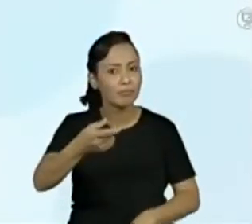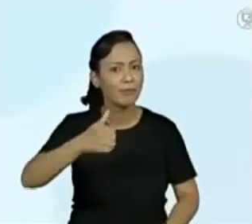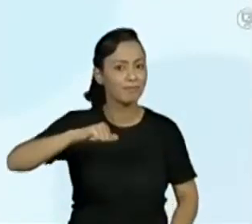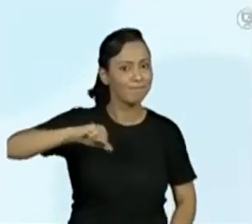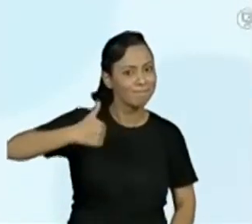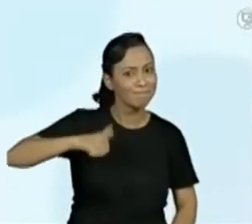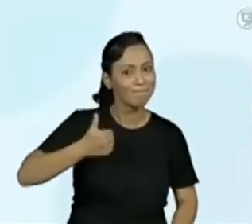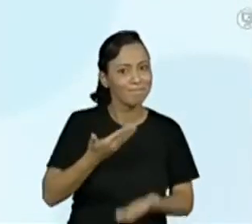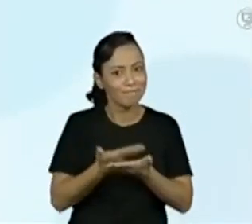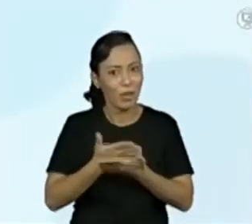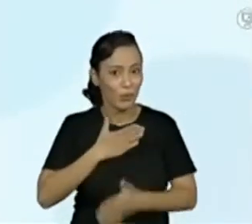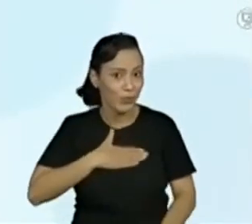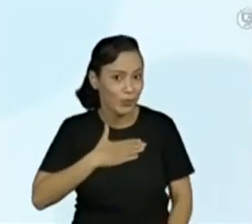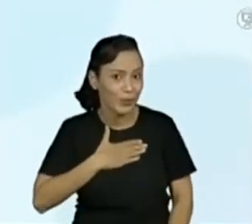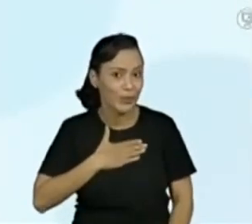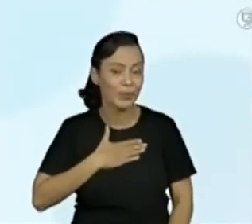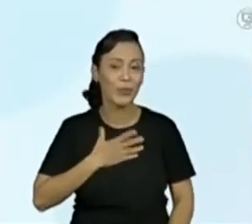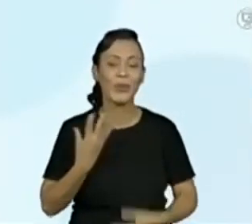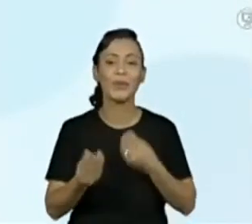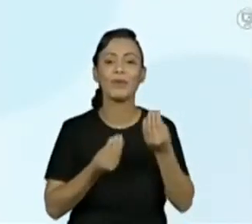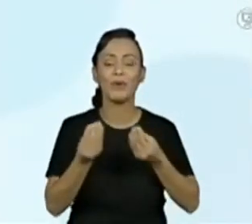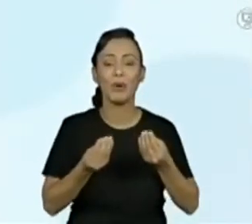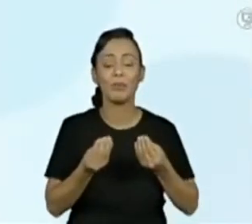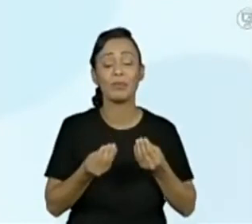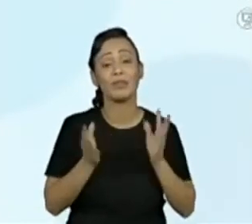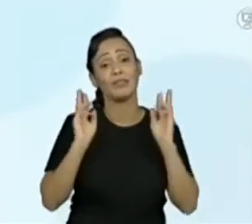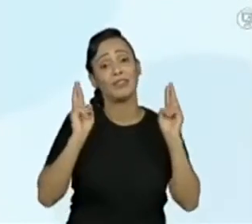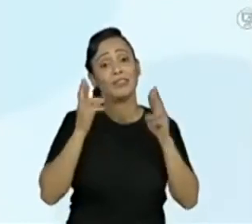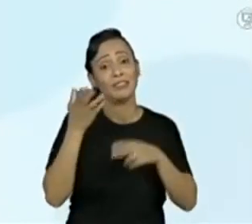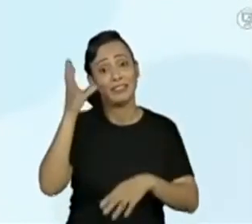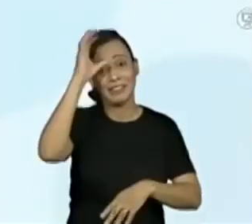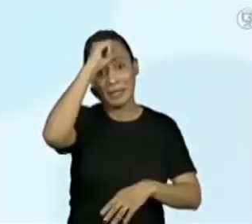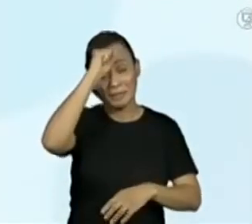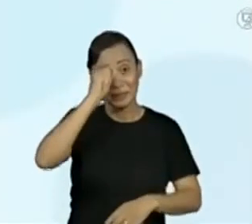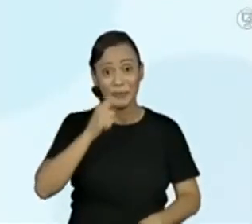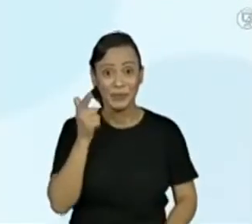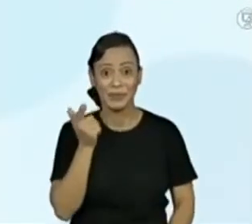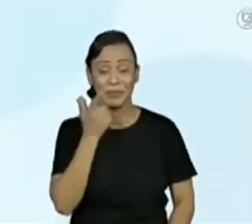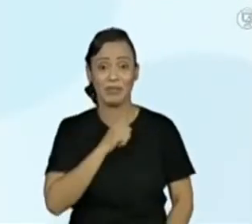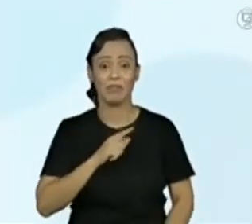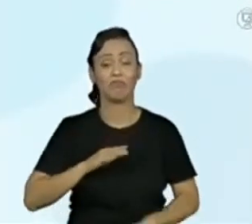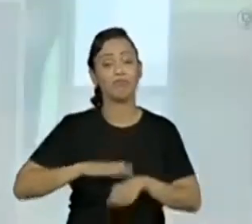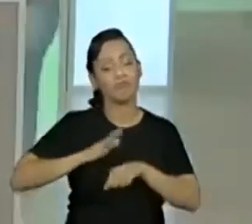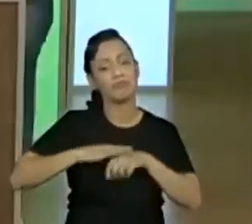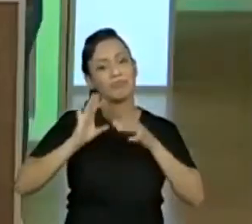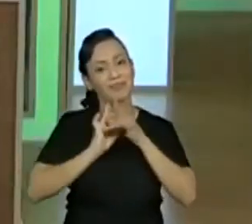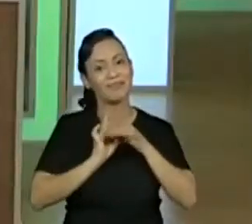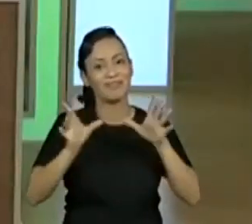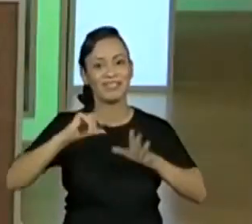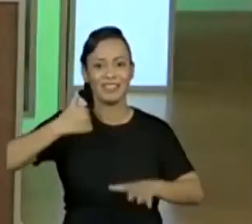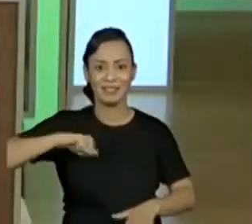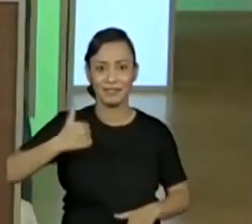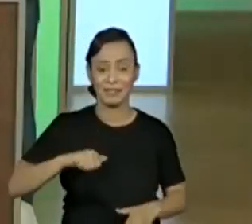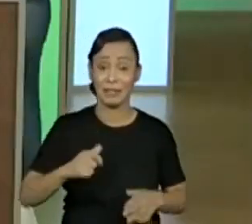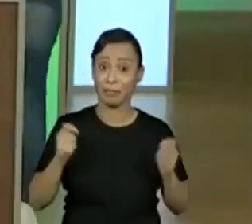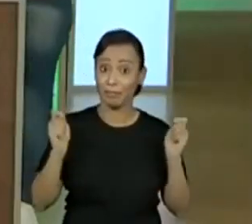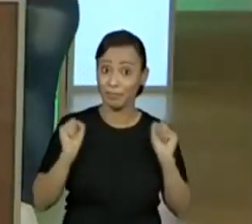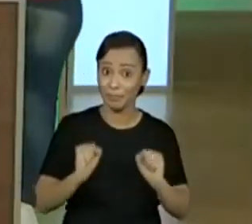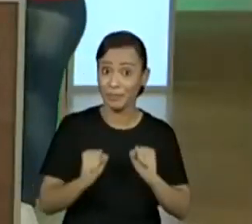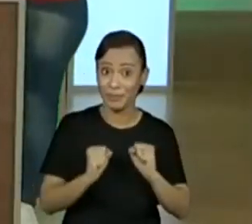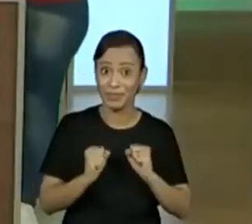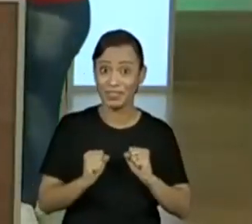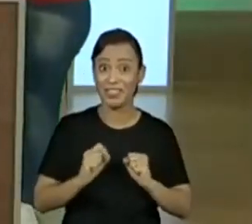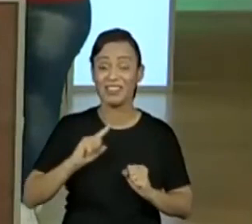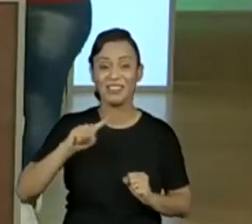espero que a gente tenha contribuído com a aprendizagem de vocês. E só para variar, eu ganhei aqui no joguinho. Quem acompanha a quarta e quinto ano, eu vivo